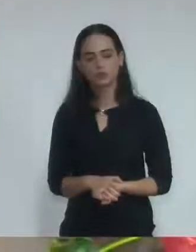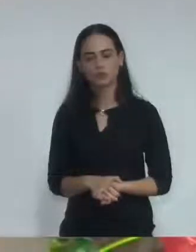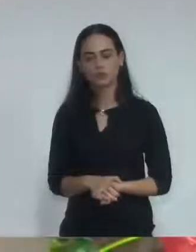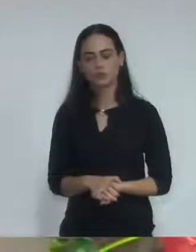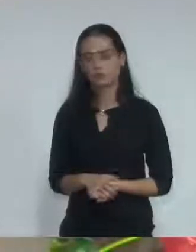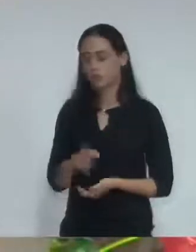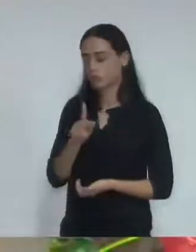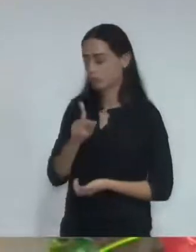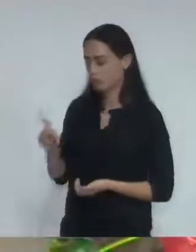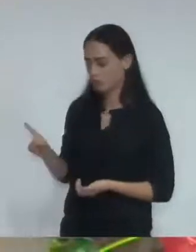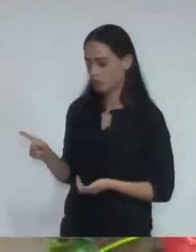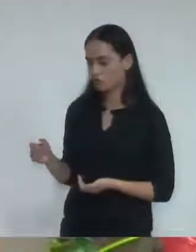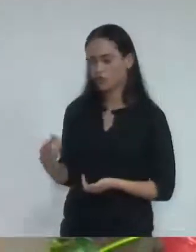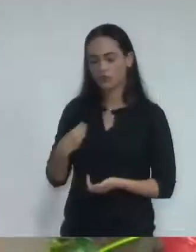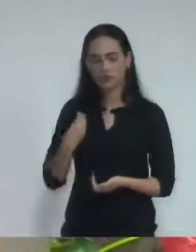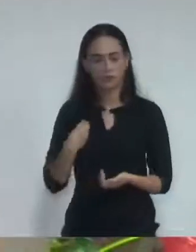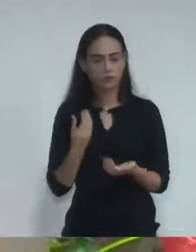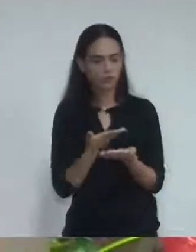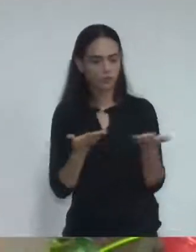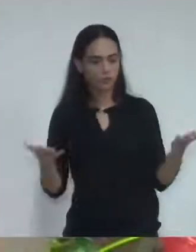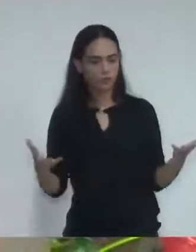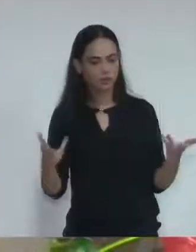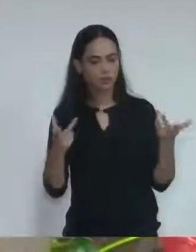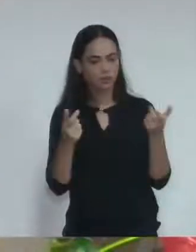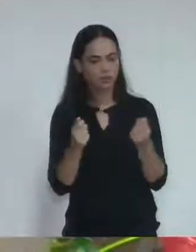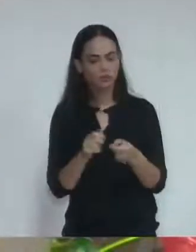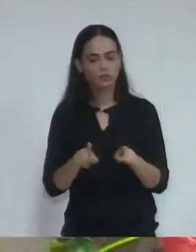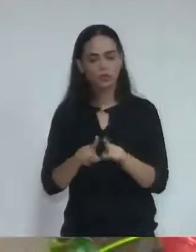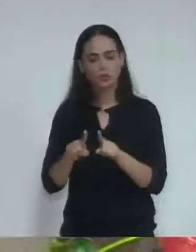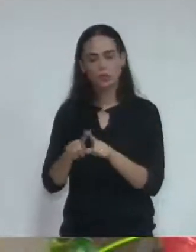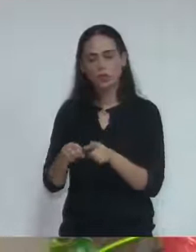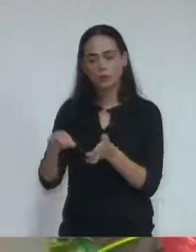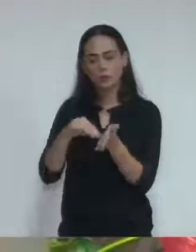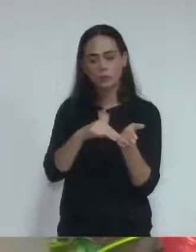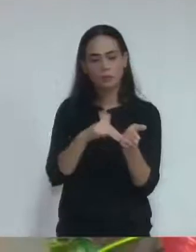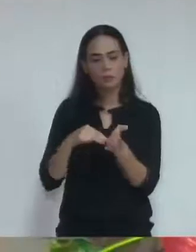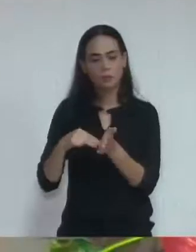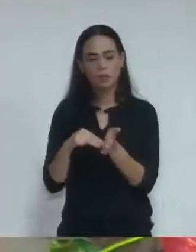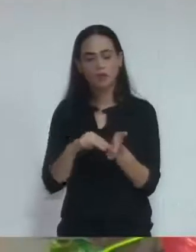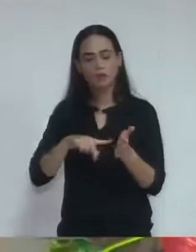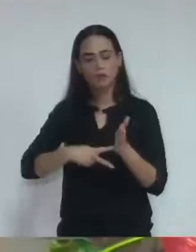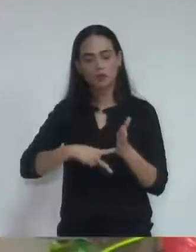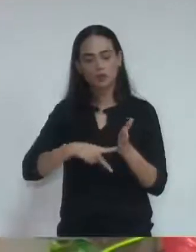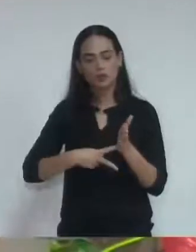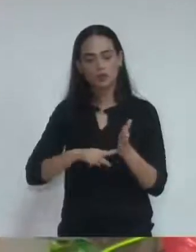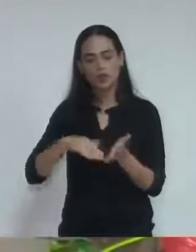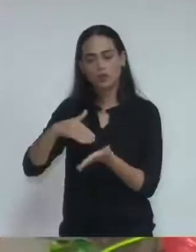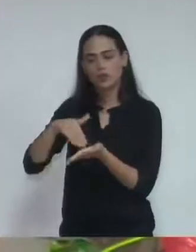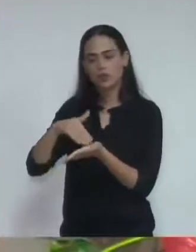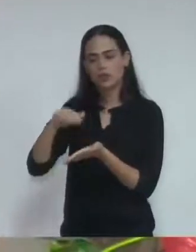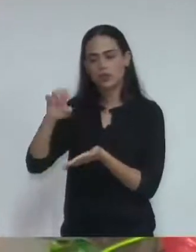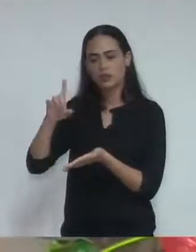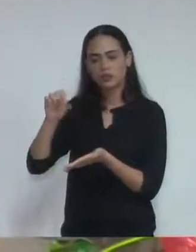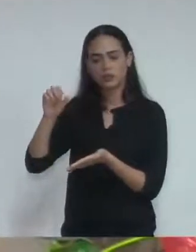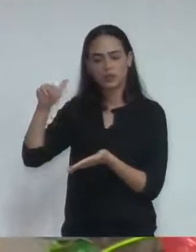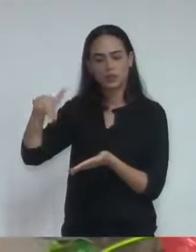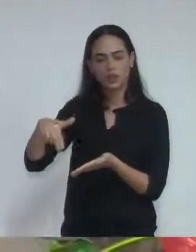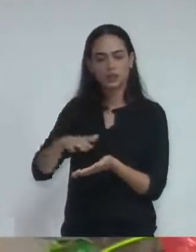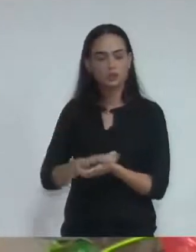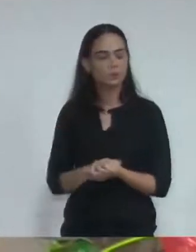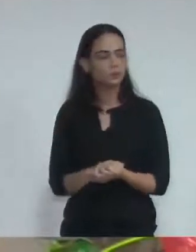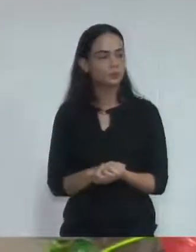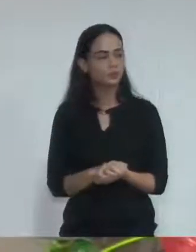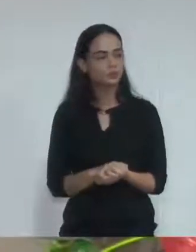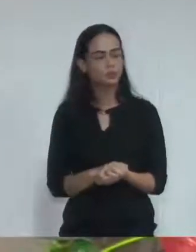Presidente, novos pares, público presente, membros do sindicato, secretário Edson, Renato, secretário Adriano,